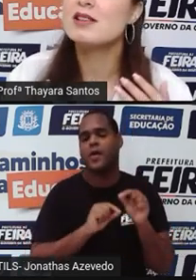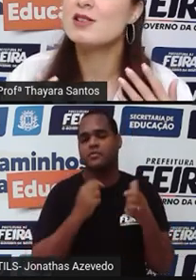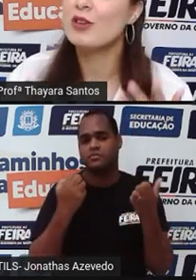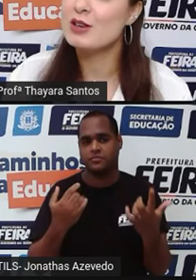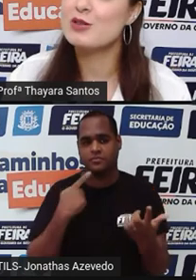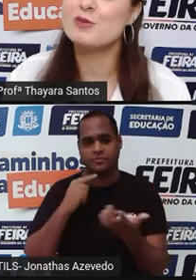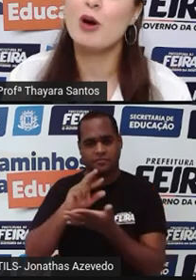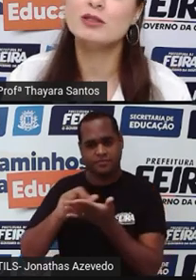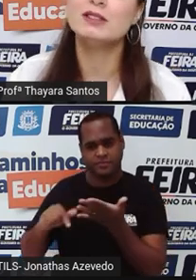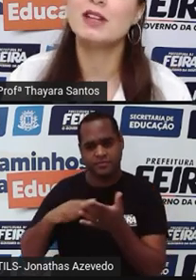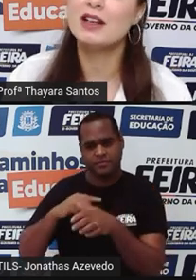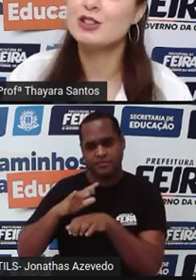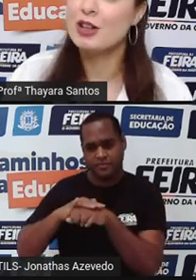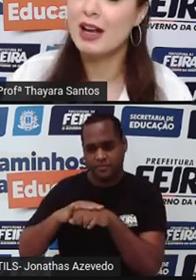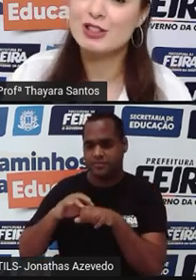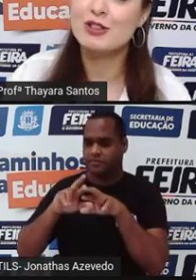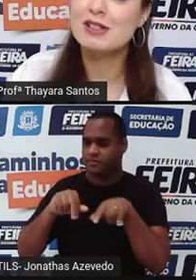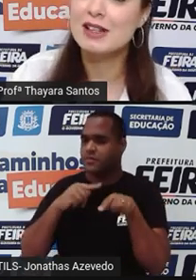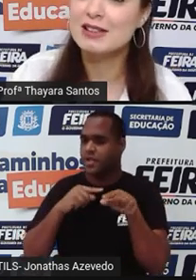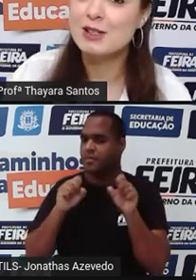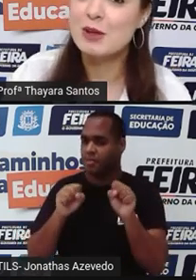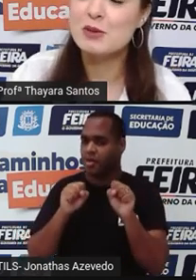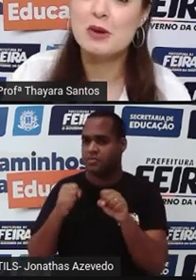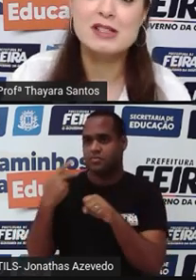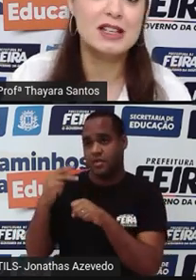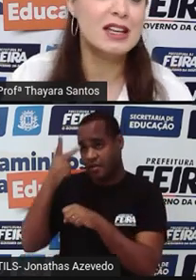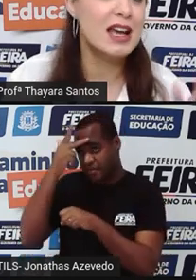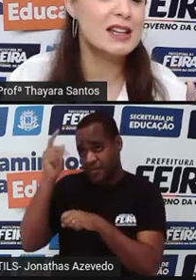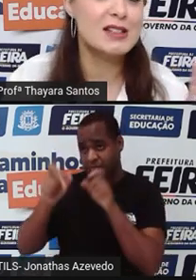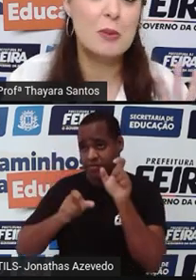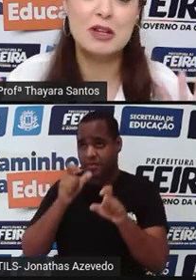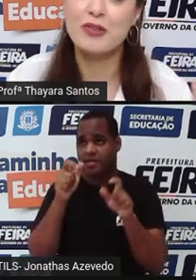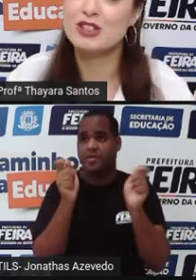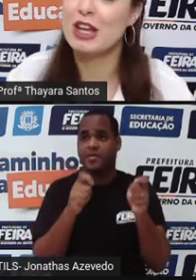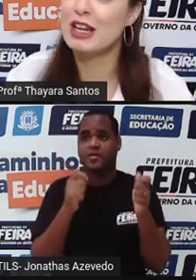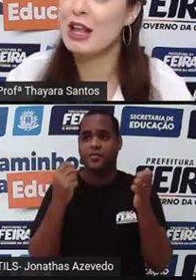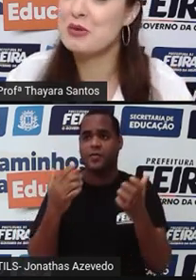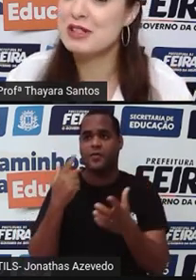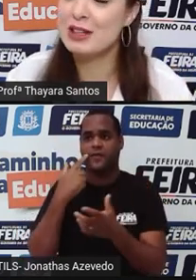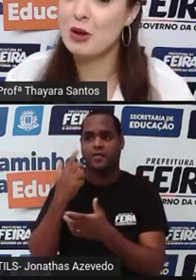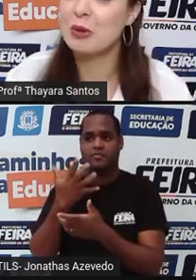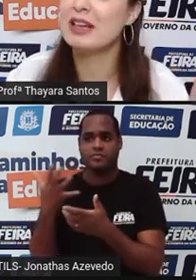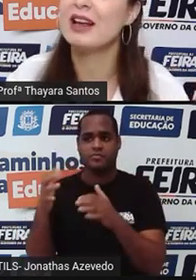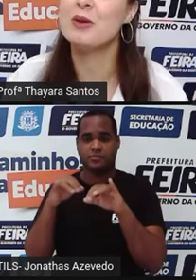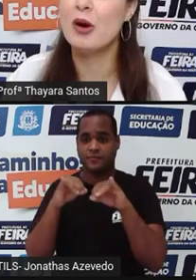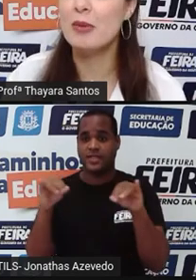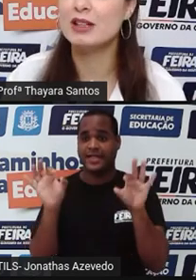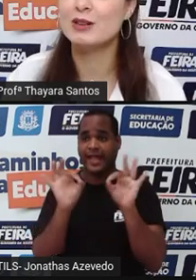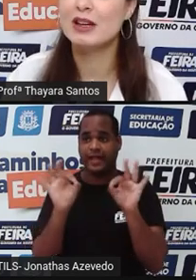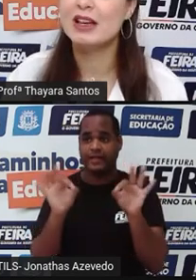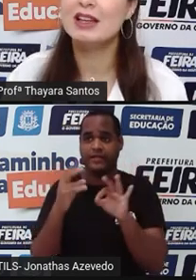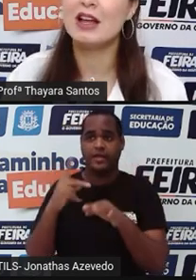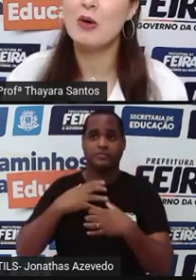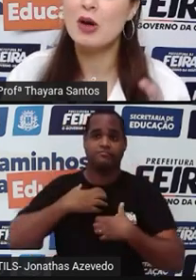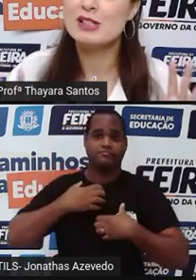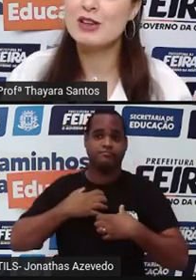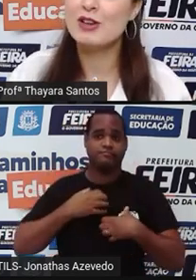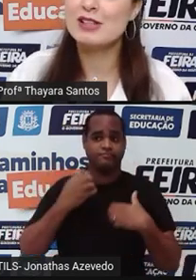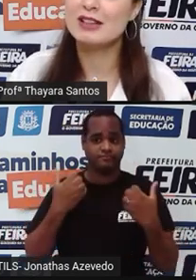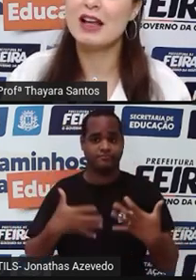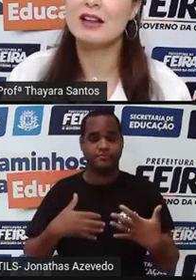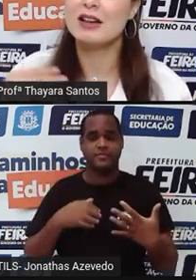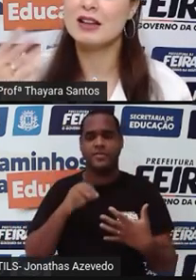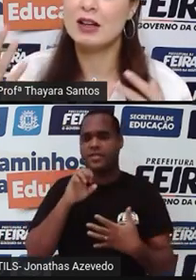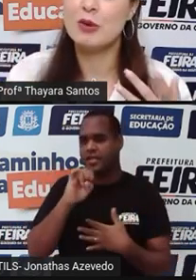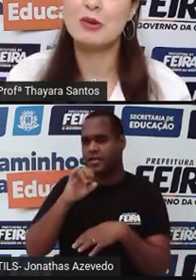muitas dessas infecções podem estar ativas ali nas pessoas e elas não manifestarem nenhum sintoma naquele momento. Então, se